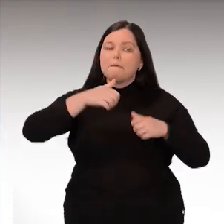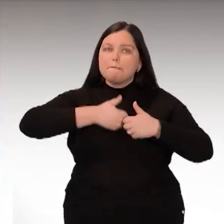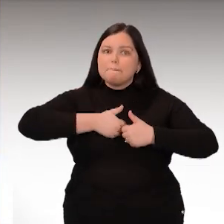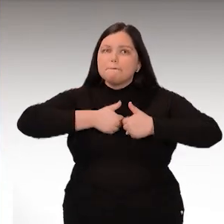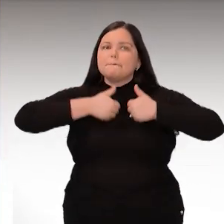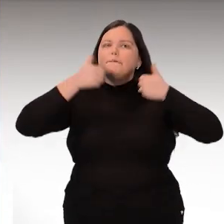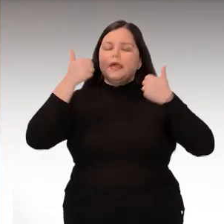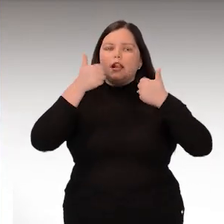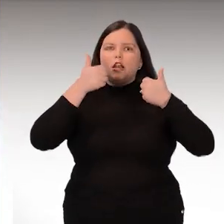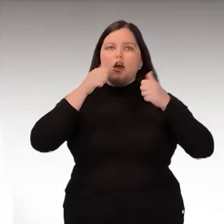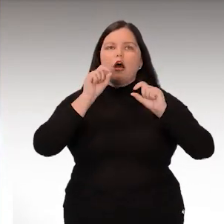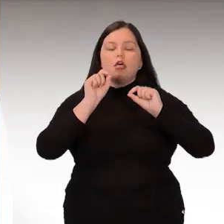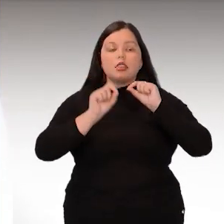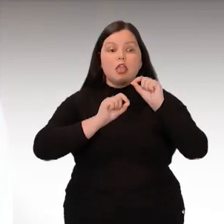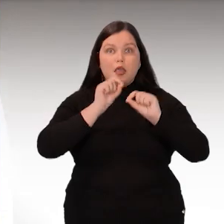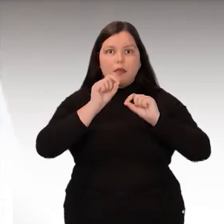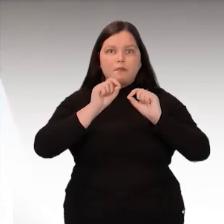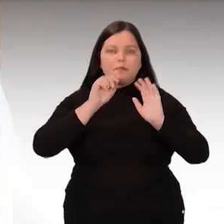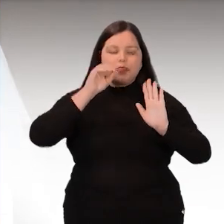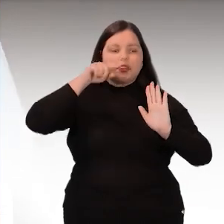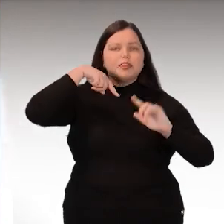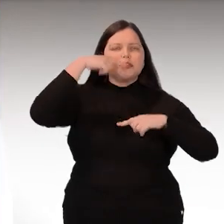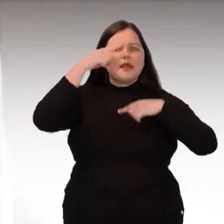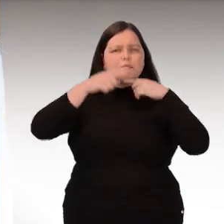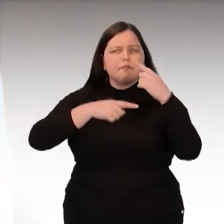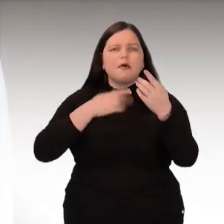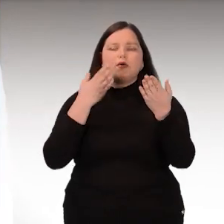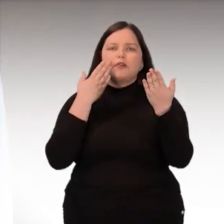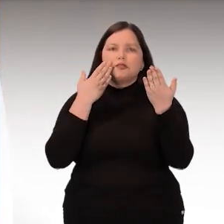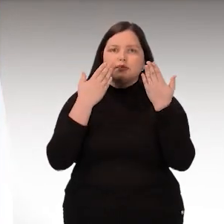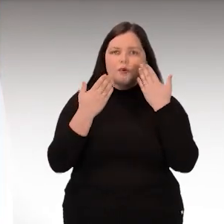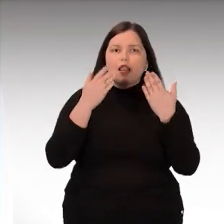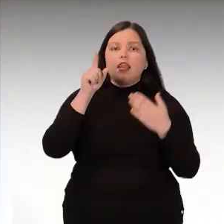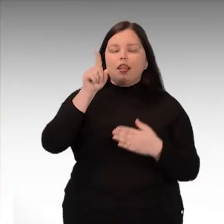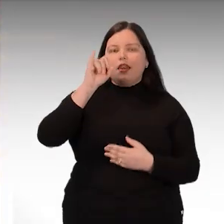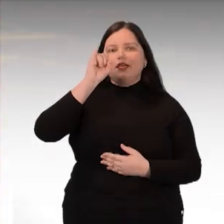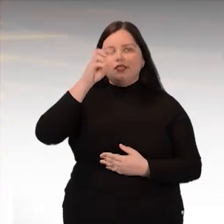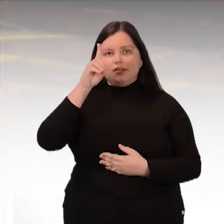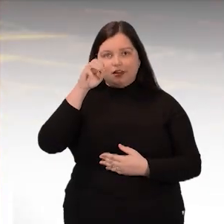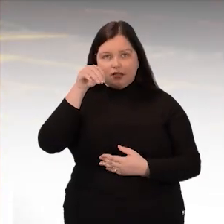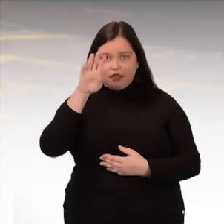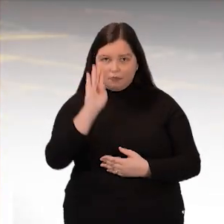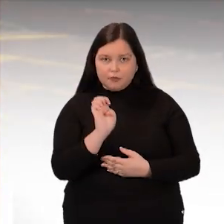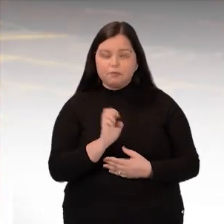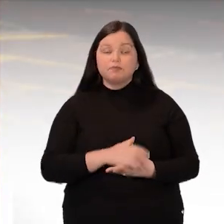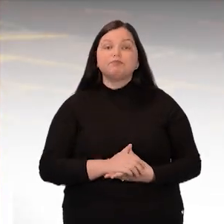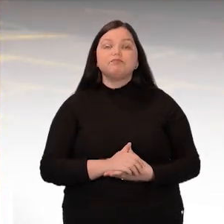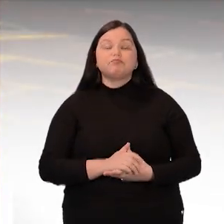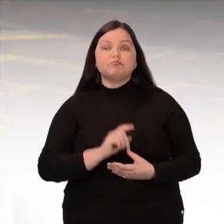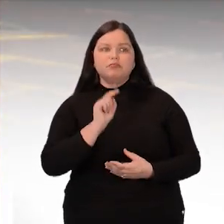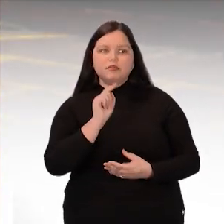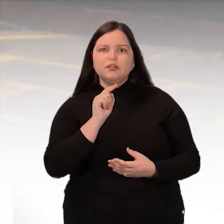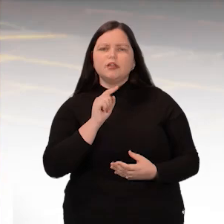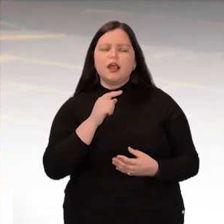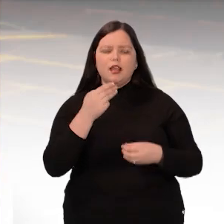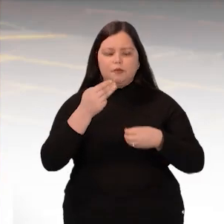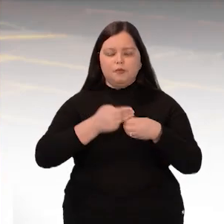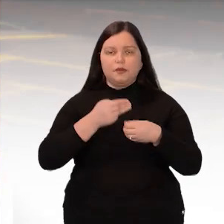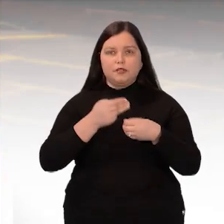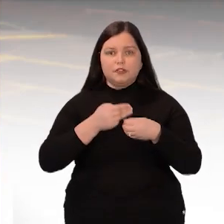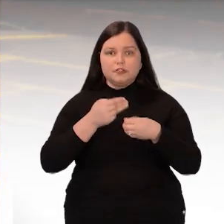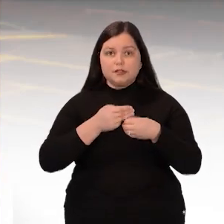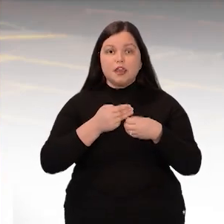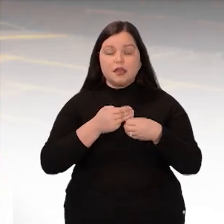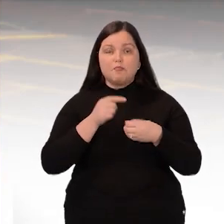o sistema, a rede de educação melhore e, a partir daí, isso possa se refletir também em uma melhoria do IDEB. Nossa Senhora do Livramento faz parte da Baixada